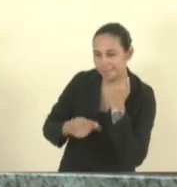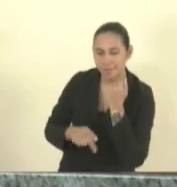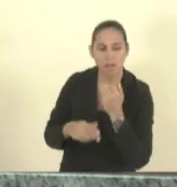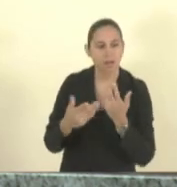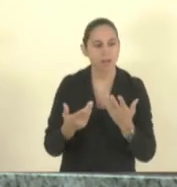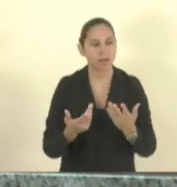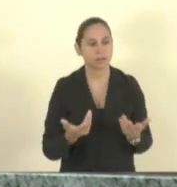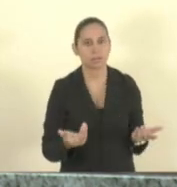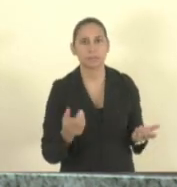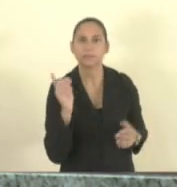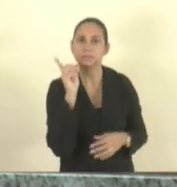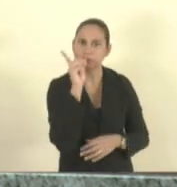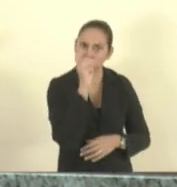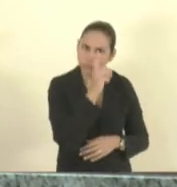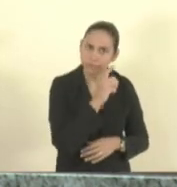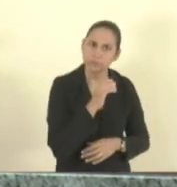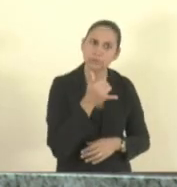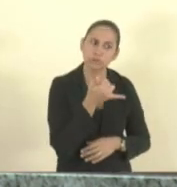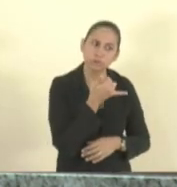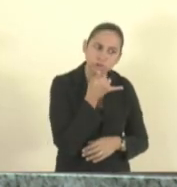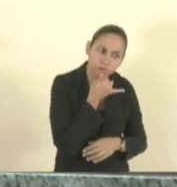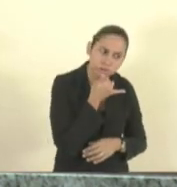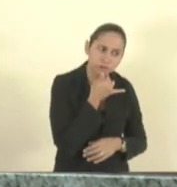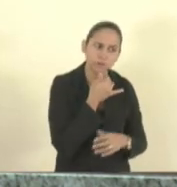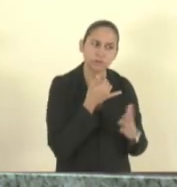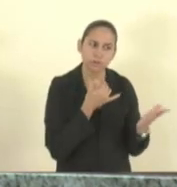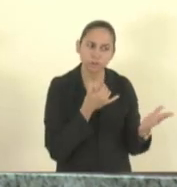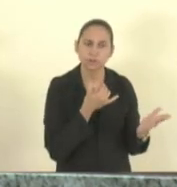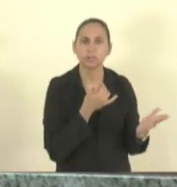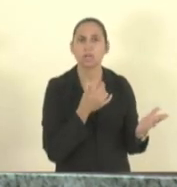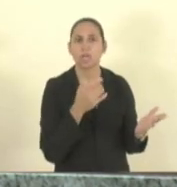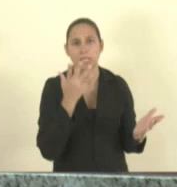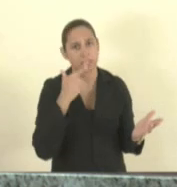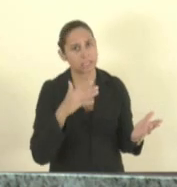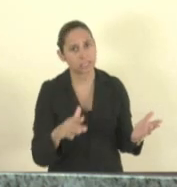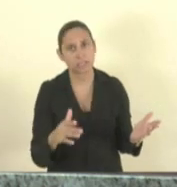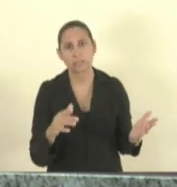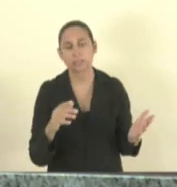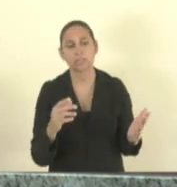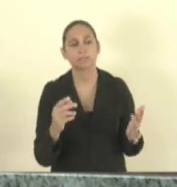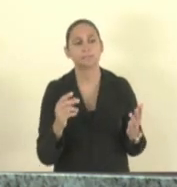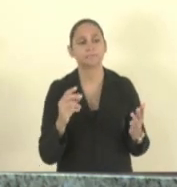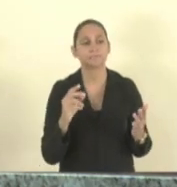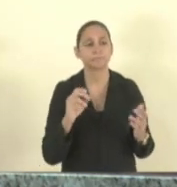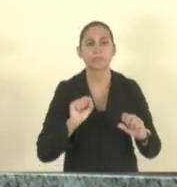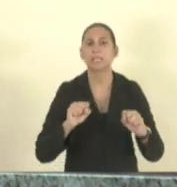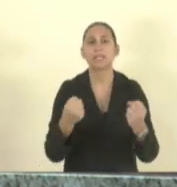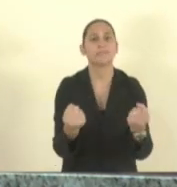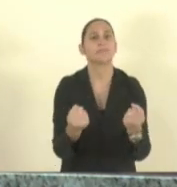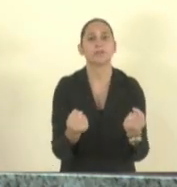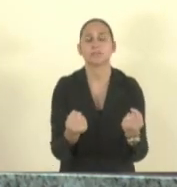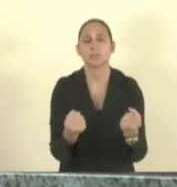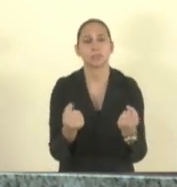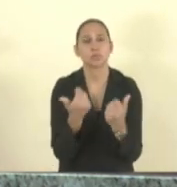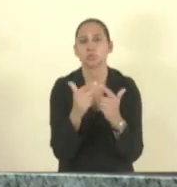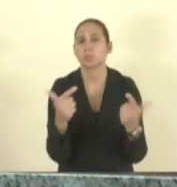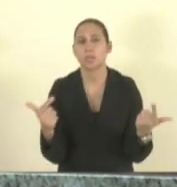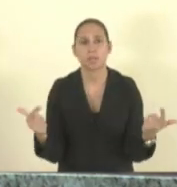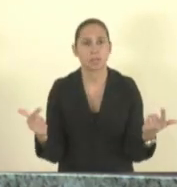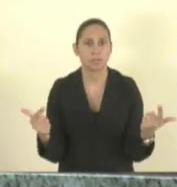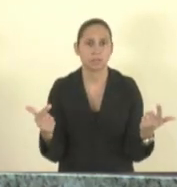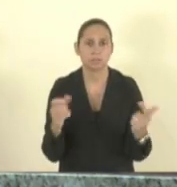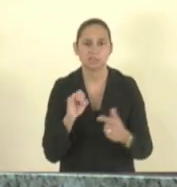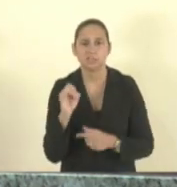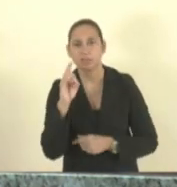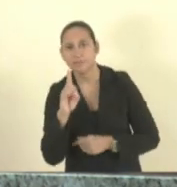é indefesa independente dela ser uma pessoa com deficiência ou não então ela está ali